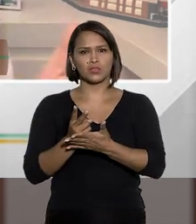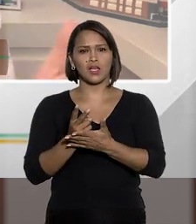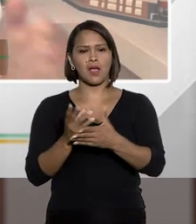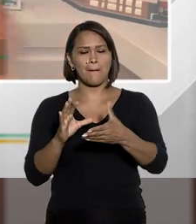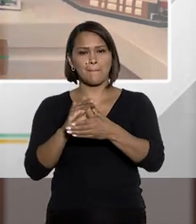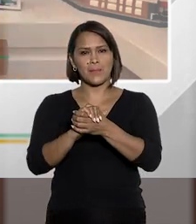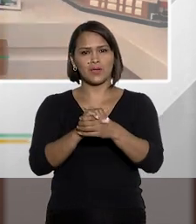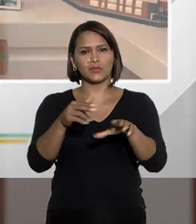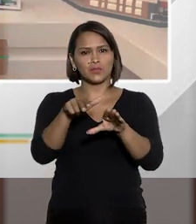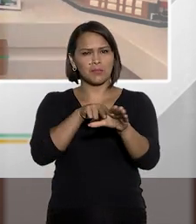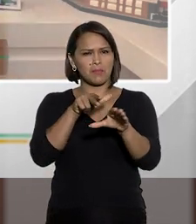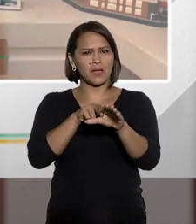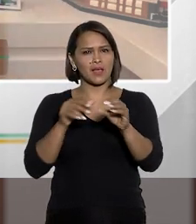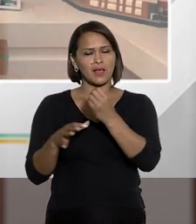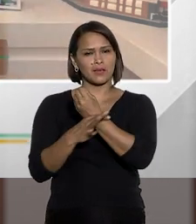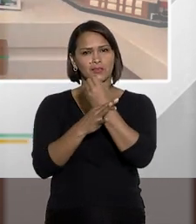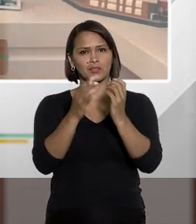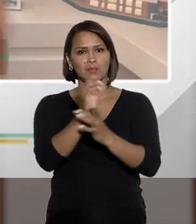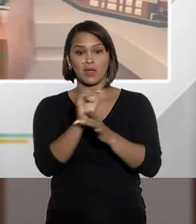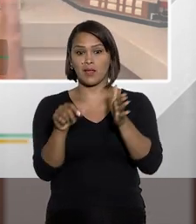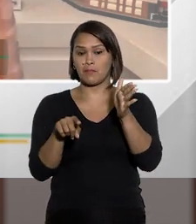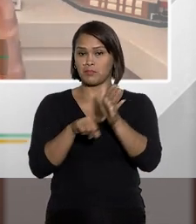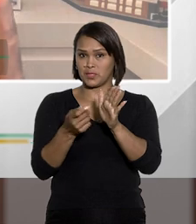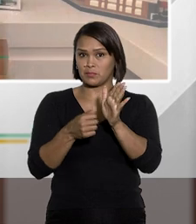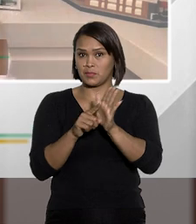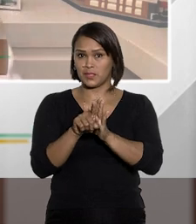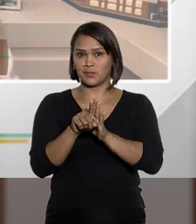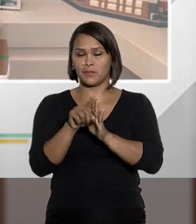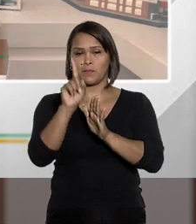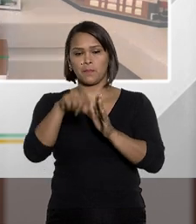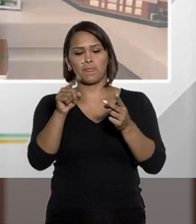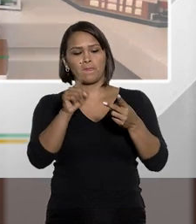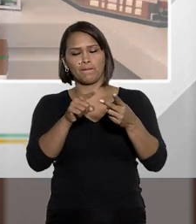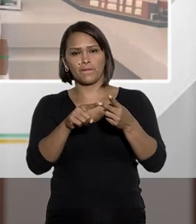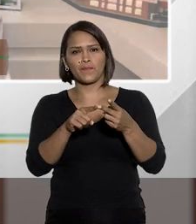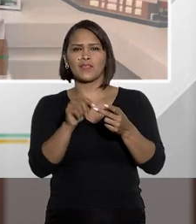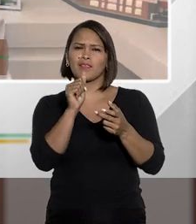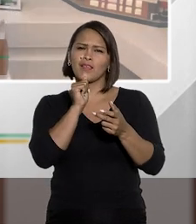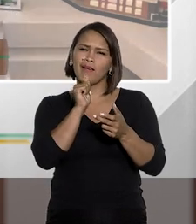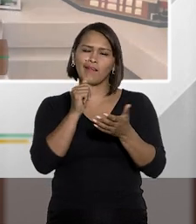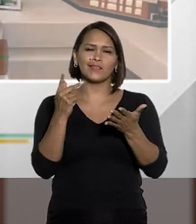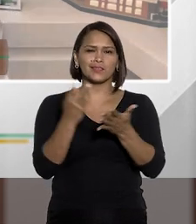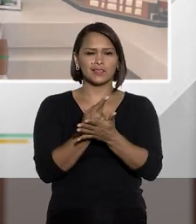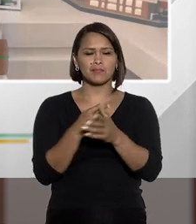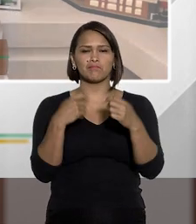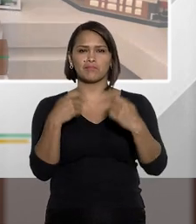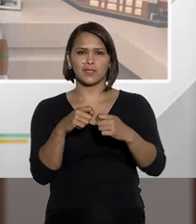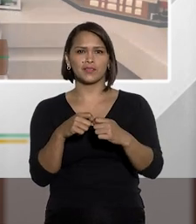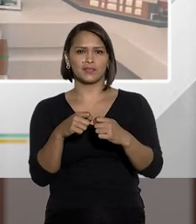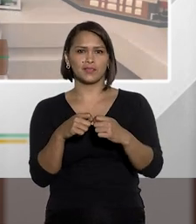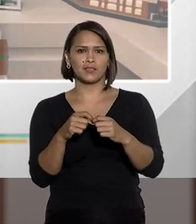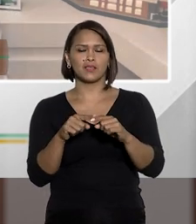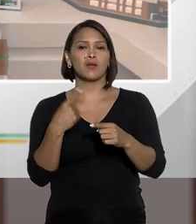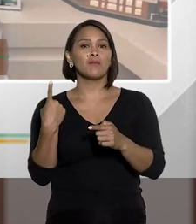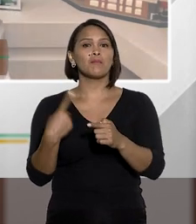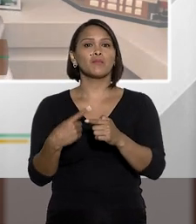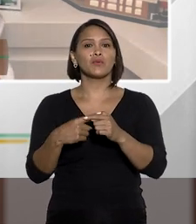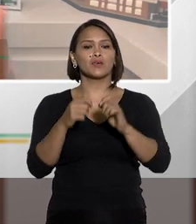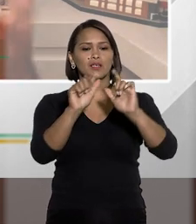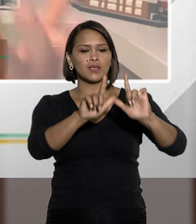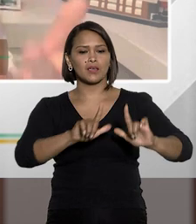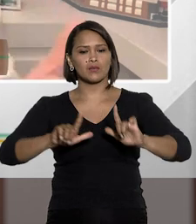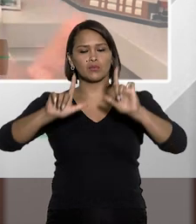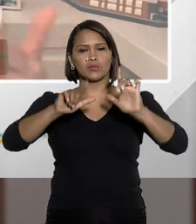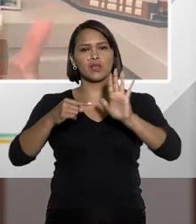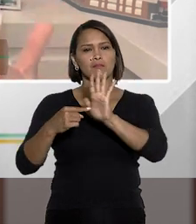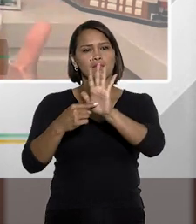permanecer algemado mãos e pés? Primeira pergunta. Segunda pergunta, ainda que houvesse essa necessidade, por que